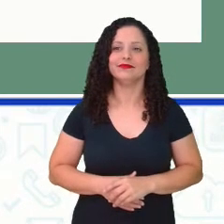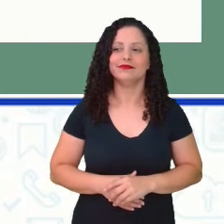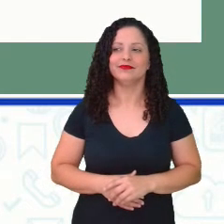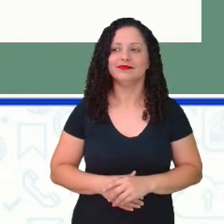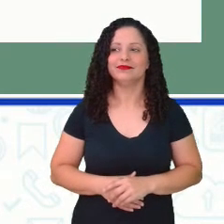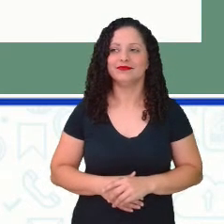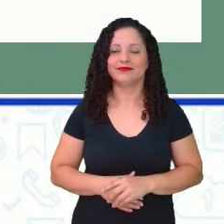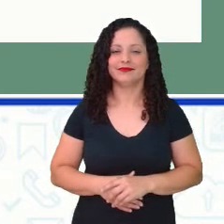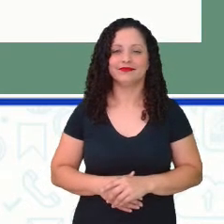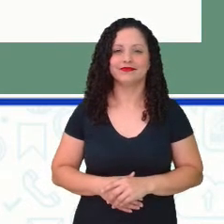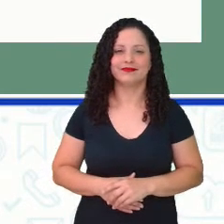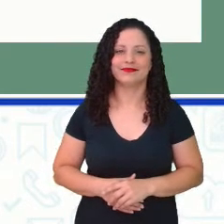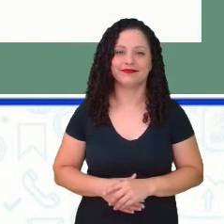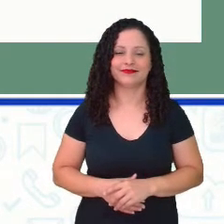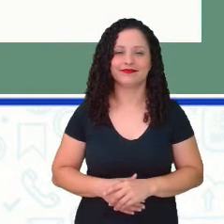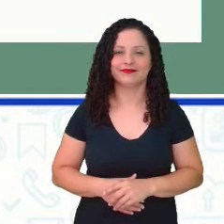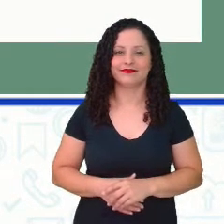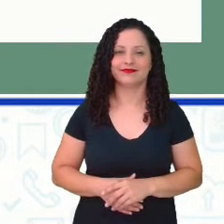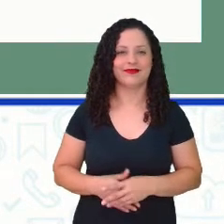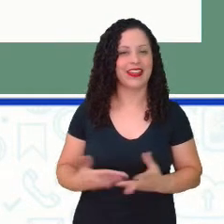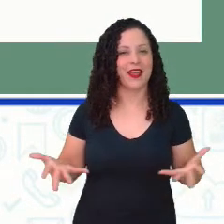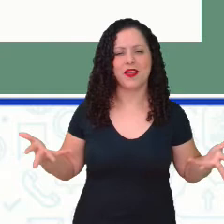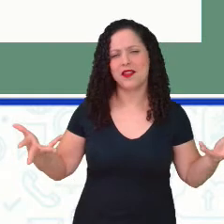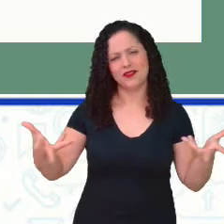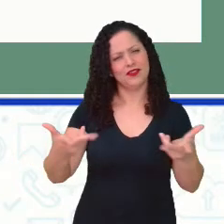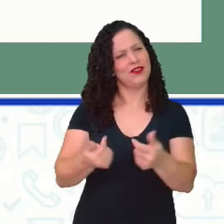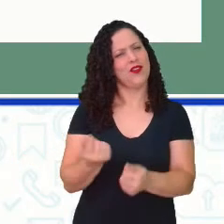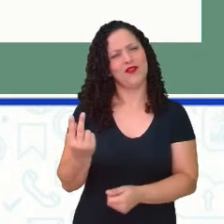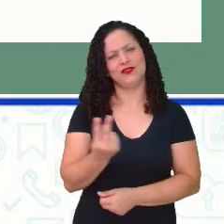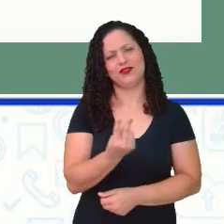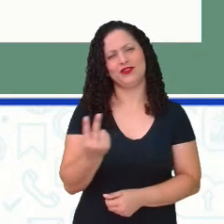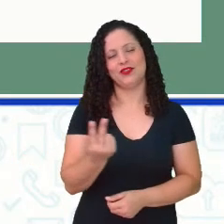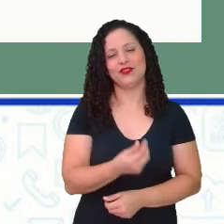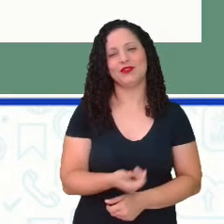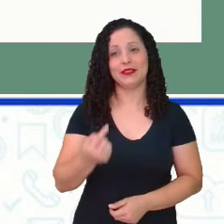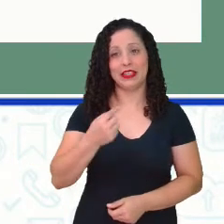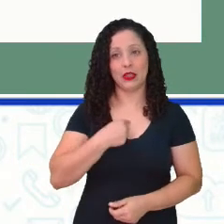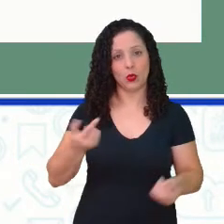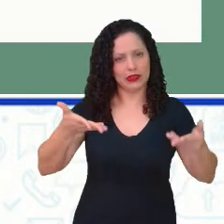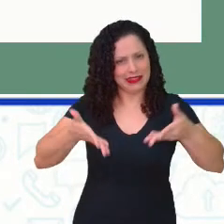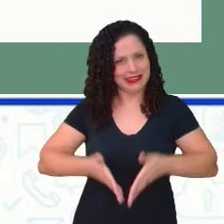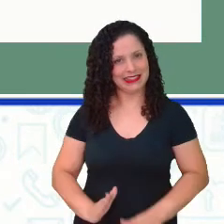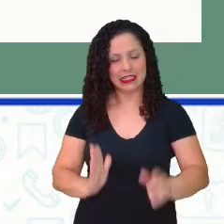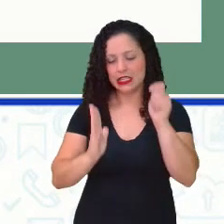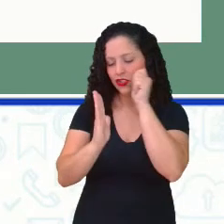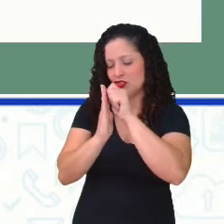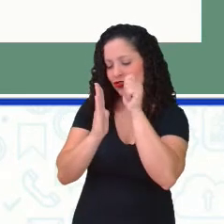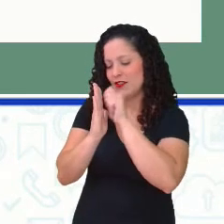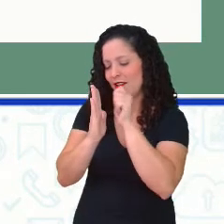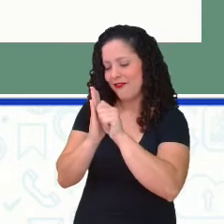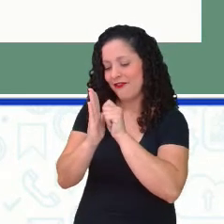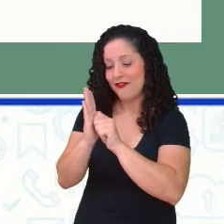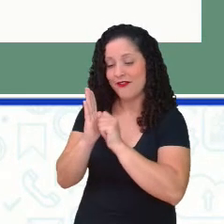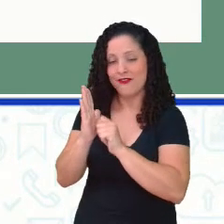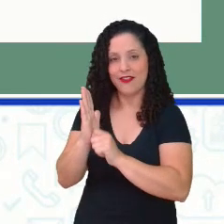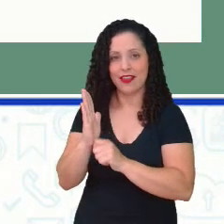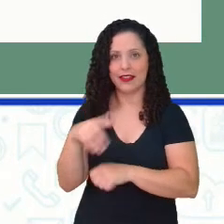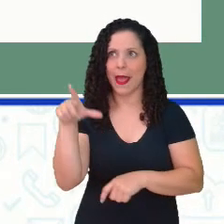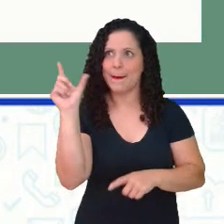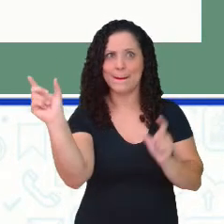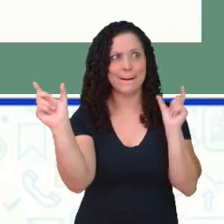Cleiton, Jonas, os dois são maravilhosos. Eu nasci para escrever. A palavra é o meu